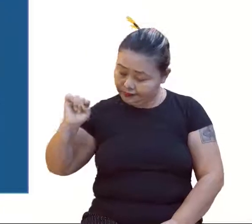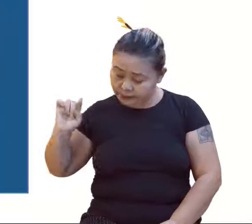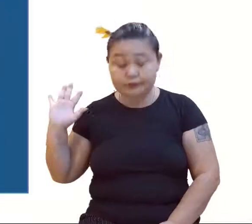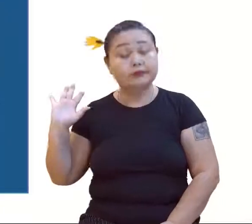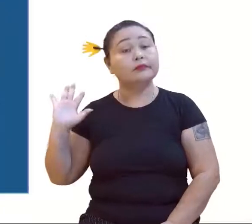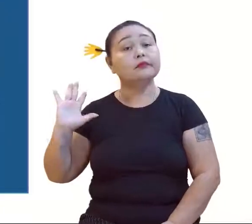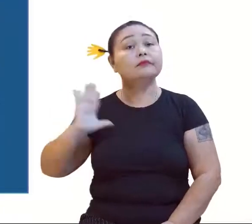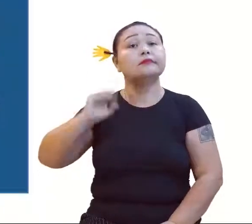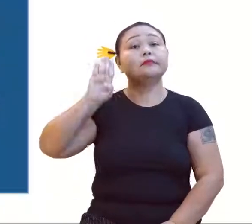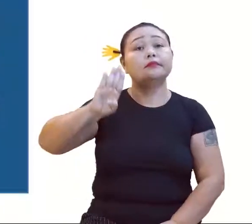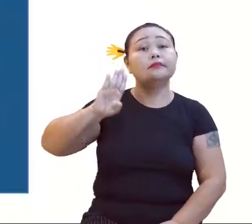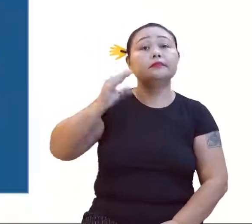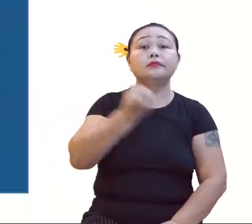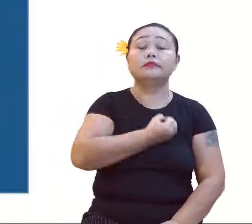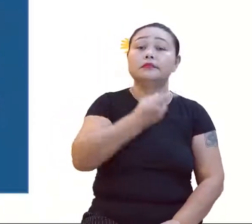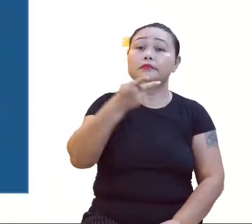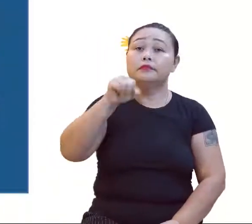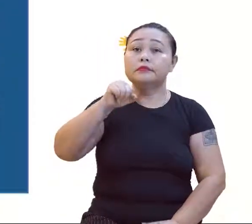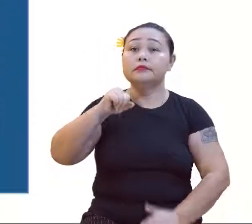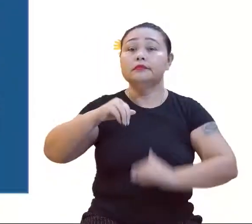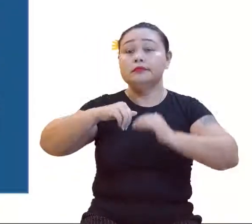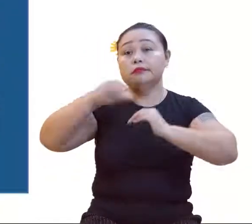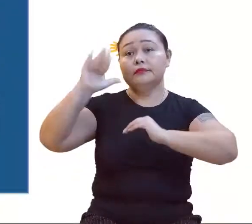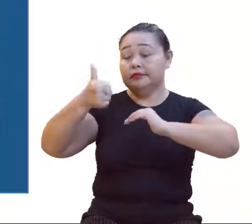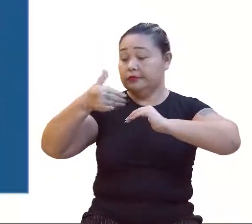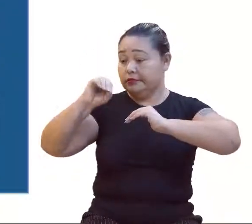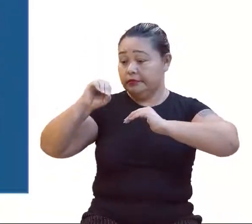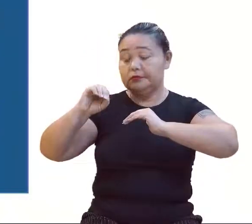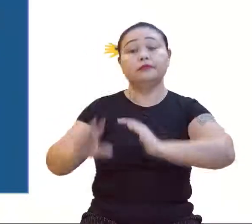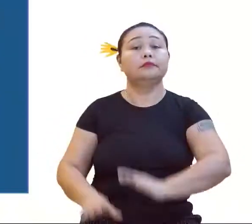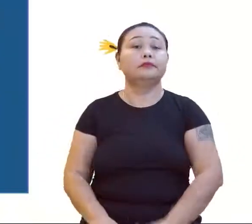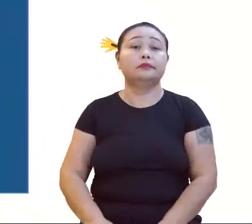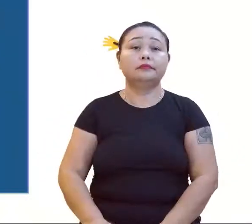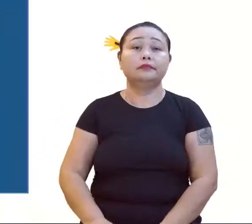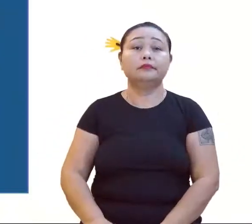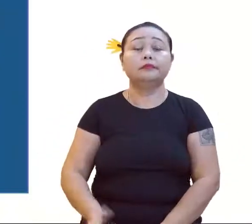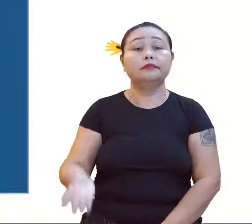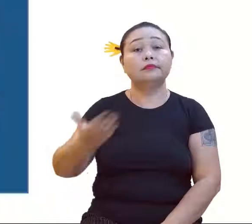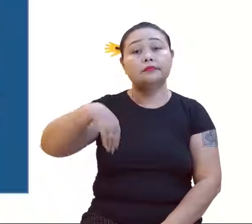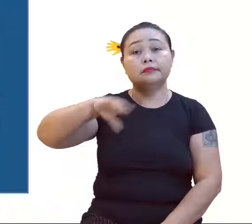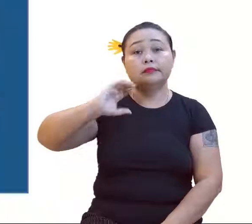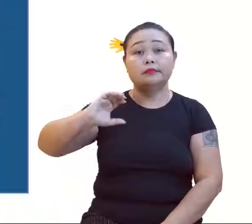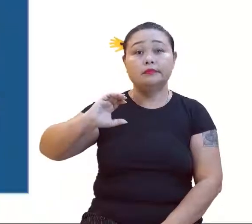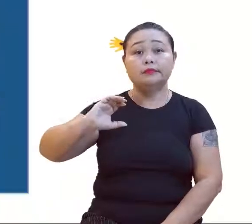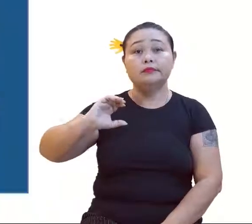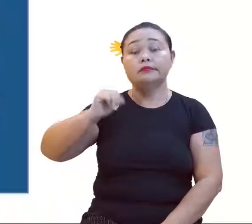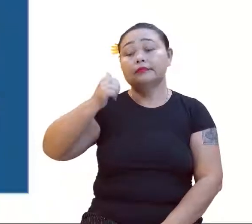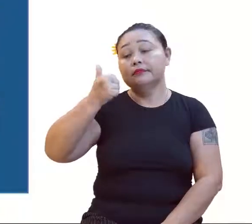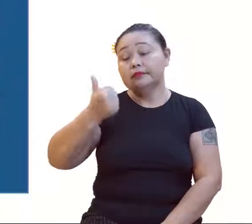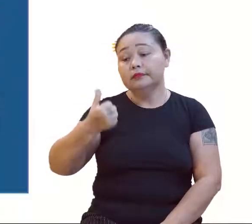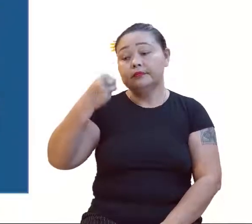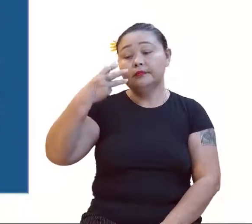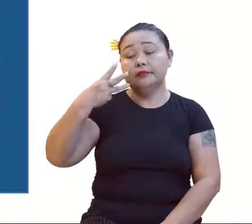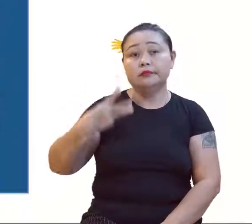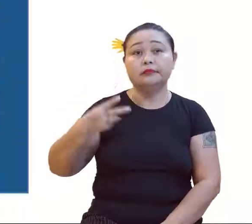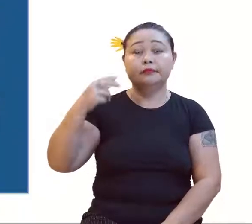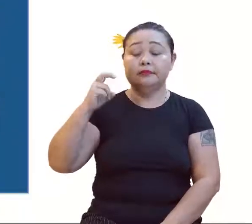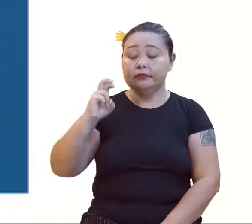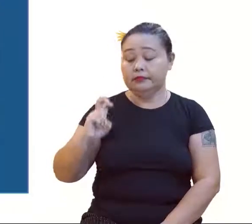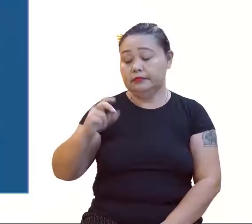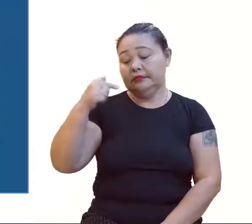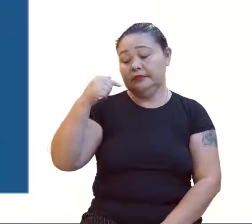Letra B. Números pares maiores que 10. Letra C. 1, 3,